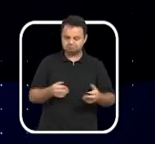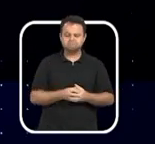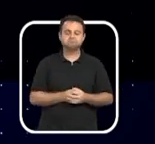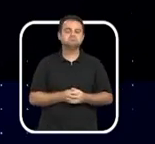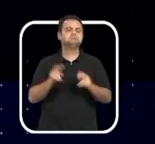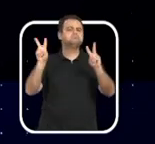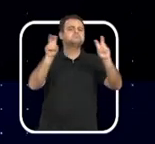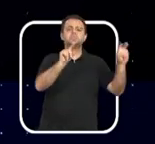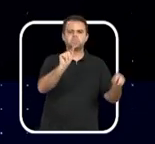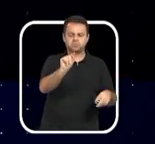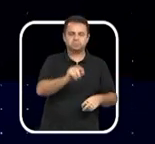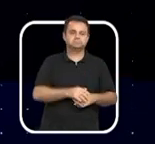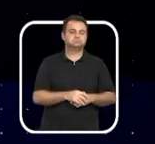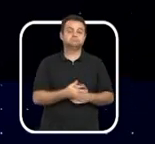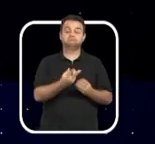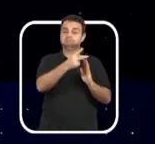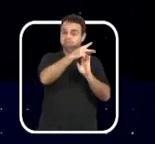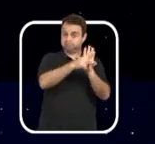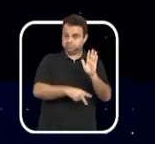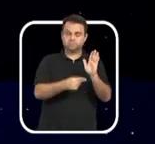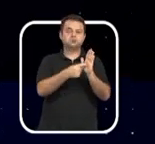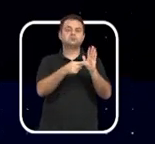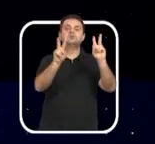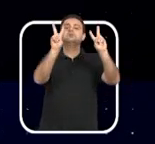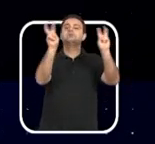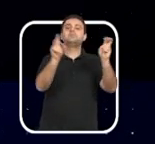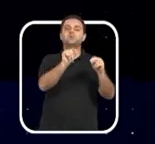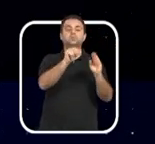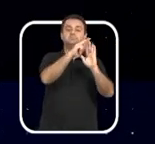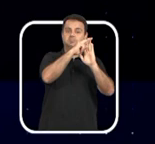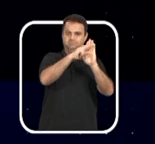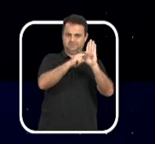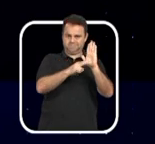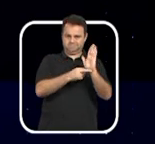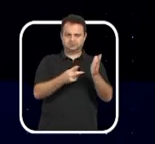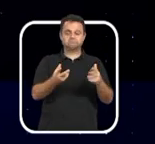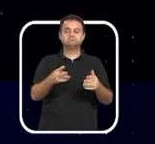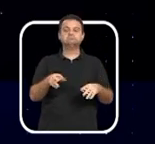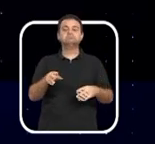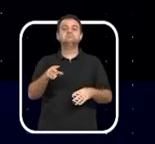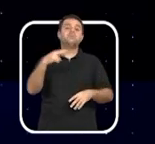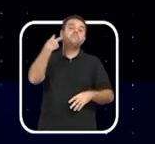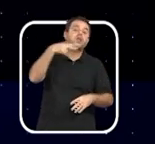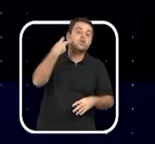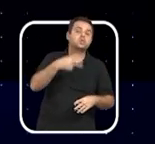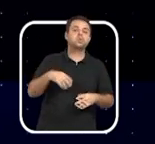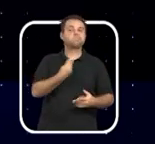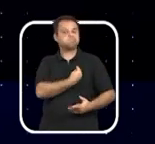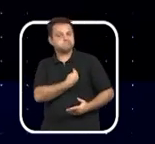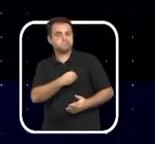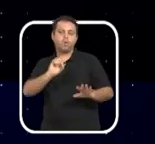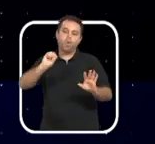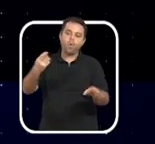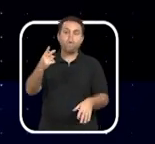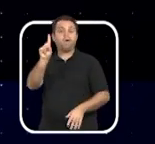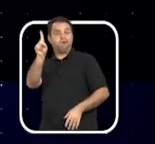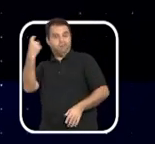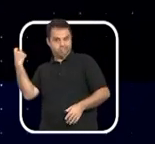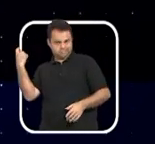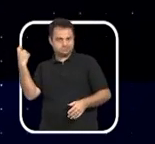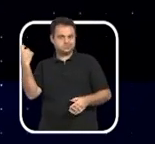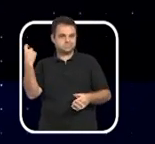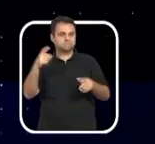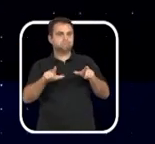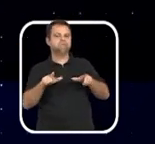Um deles altera as regras e prazos para vereadores e ex-vereadores entregarem